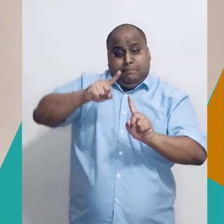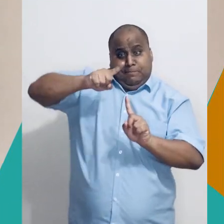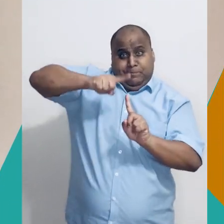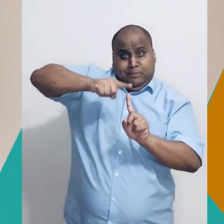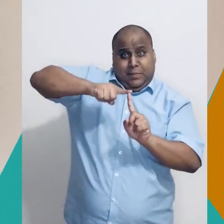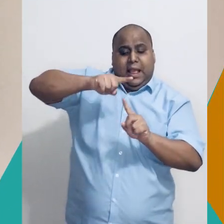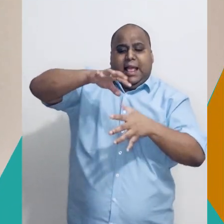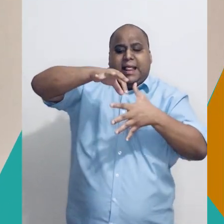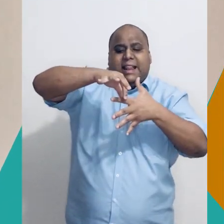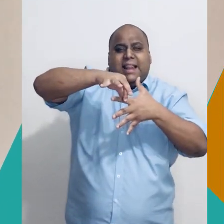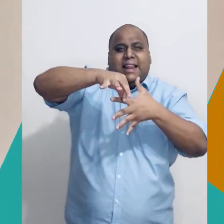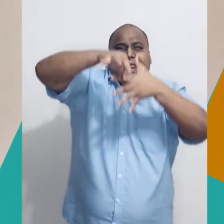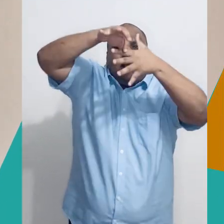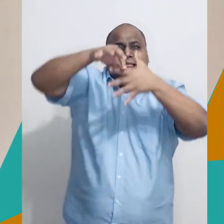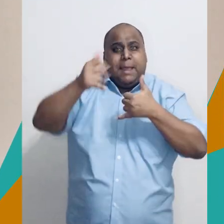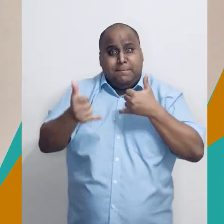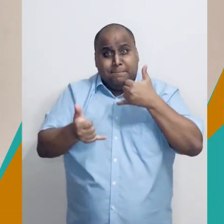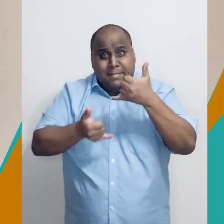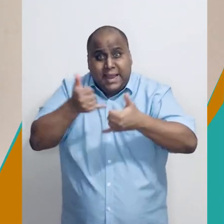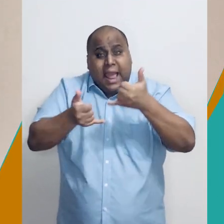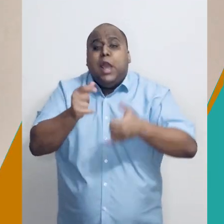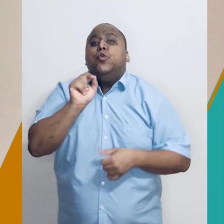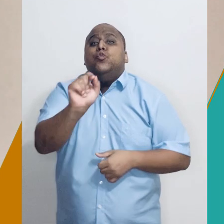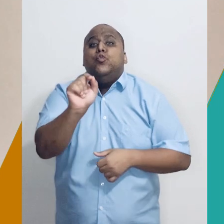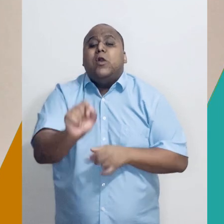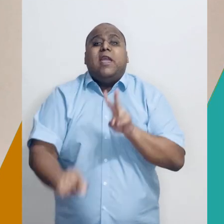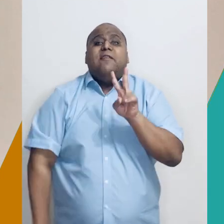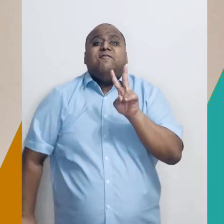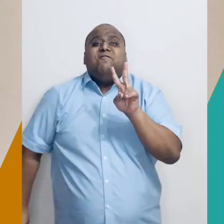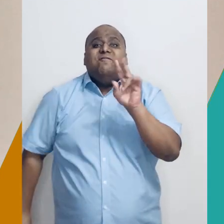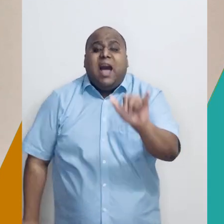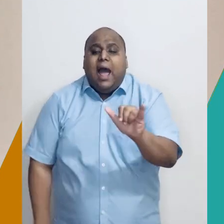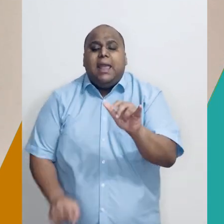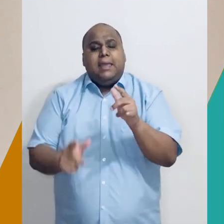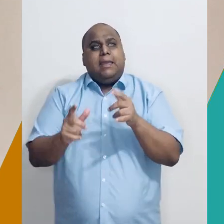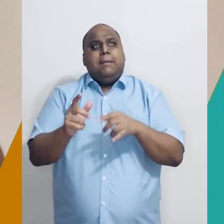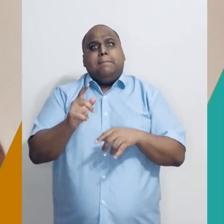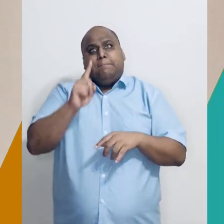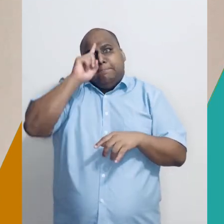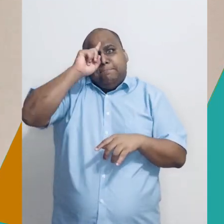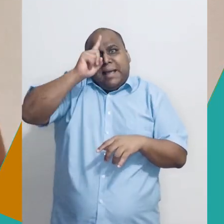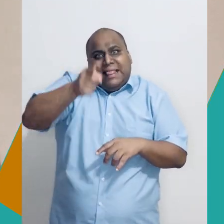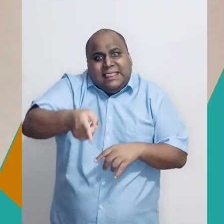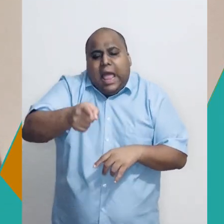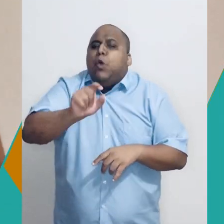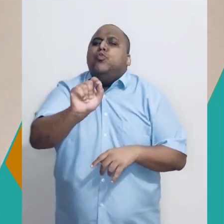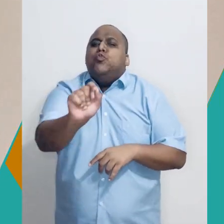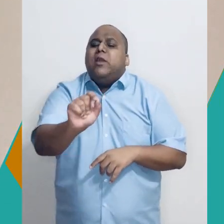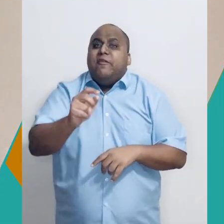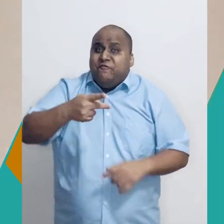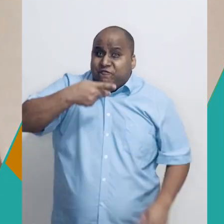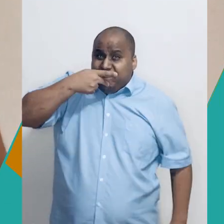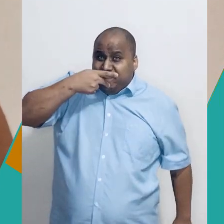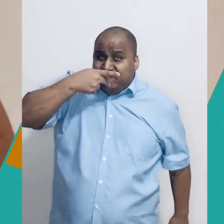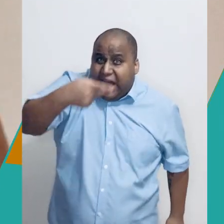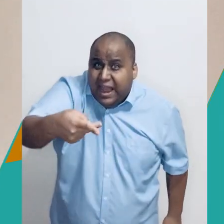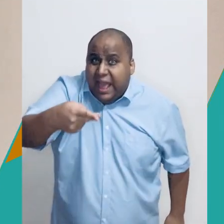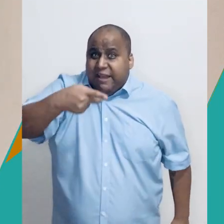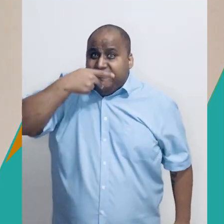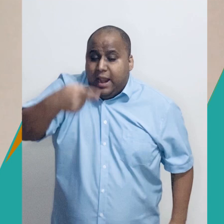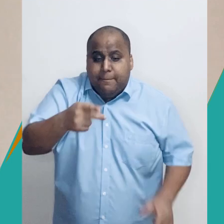vai comandar, ela vai fazer comandos verbais para o grupo que vai responder corporalmente